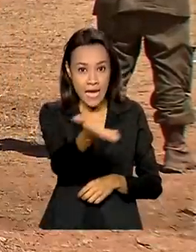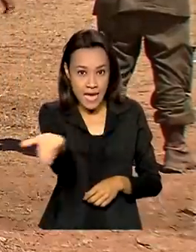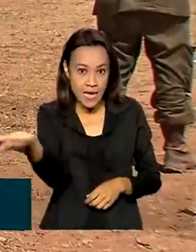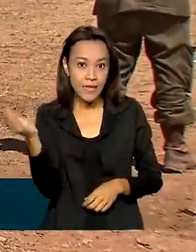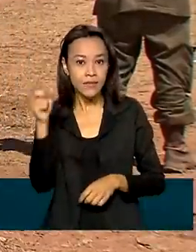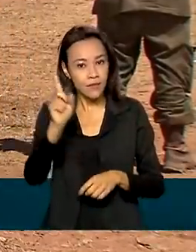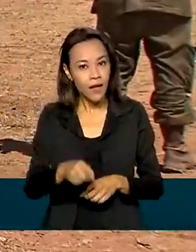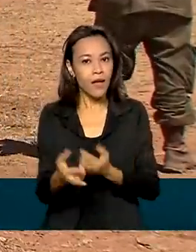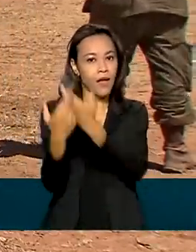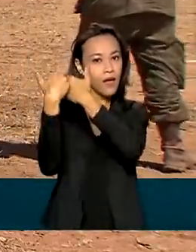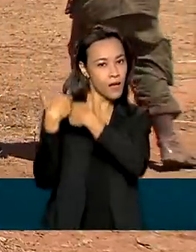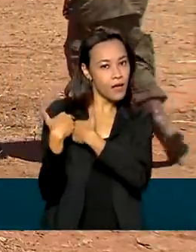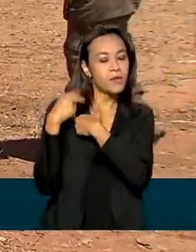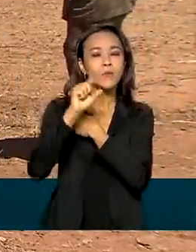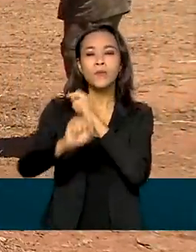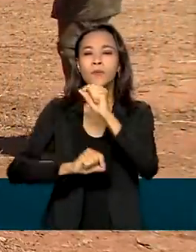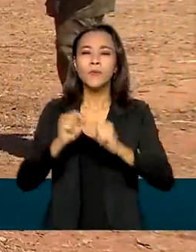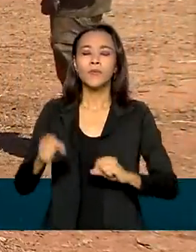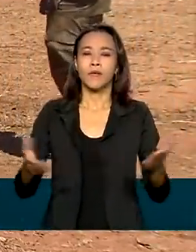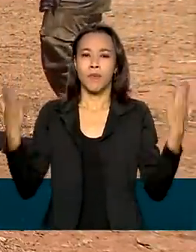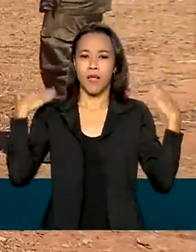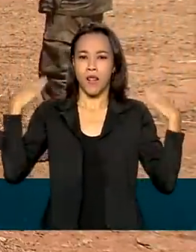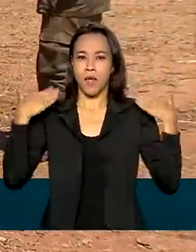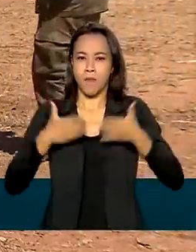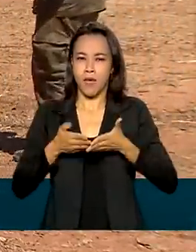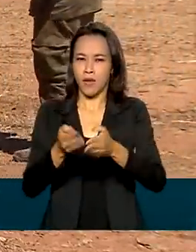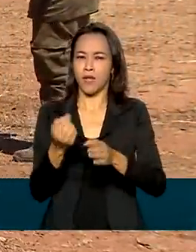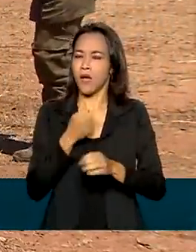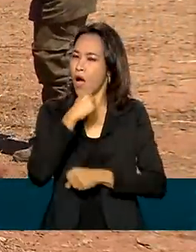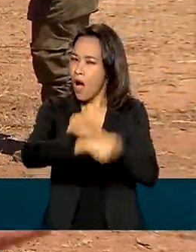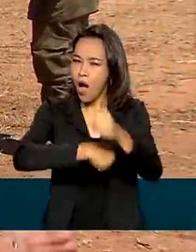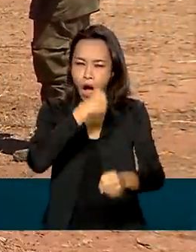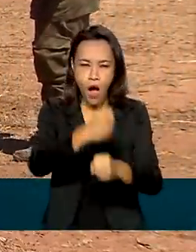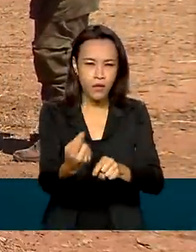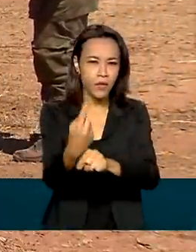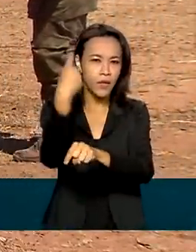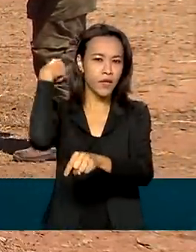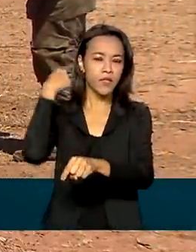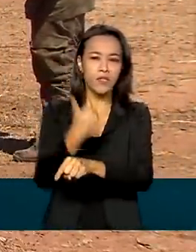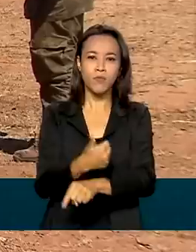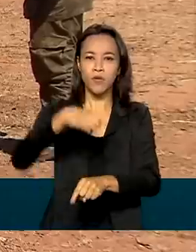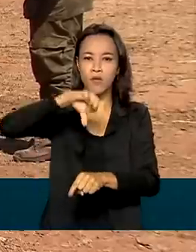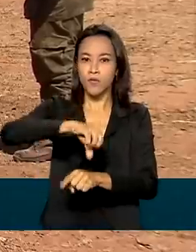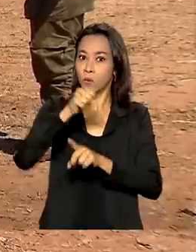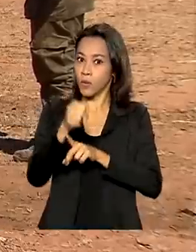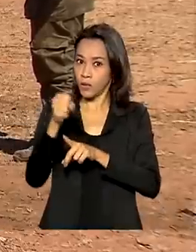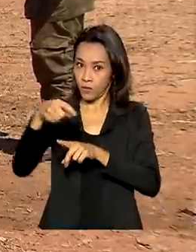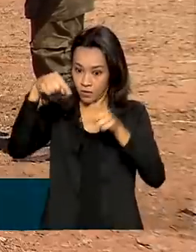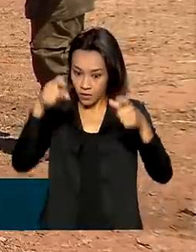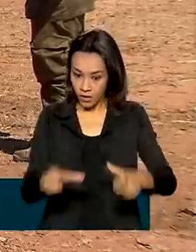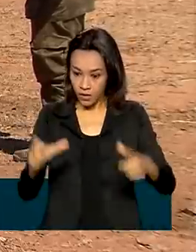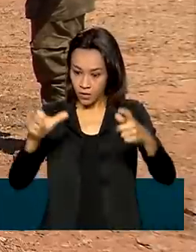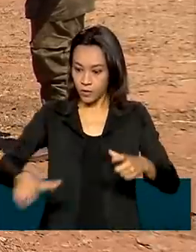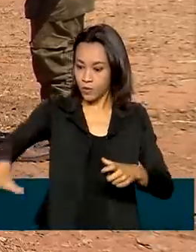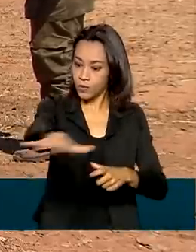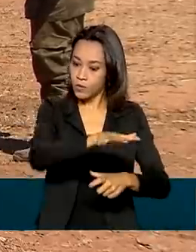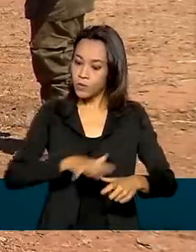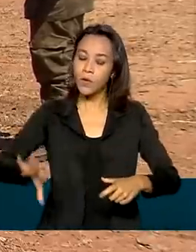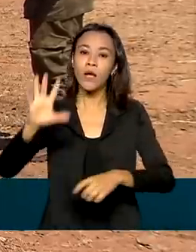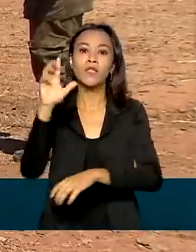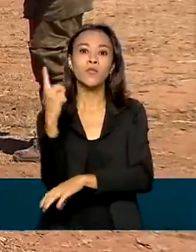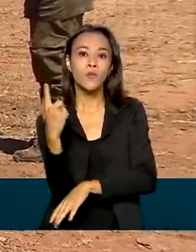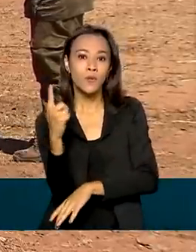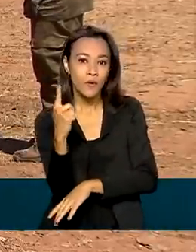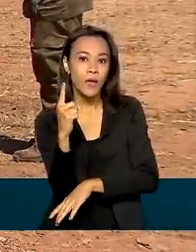feita pela Marinha do Brasil todos os anos, desde 1988, nessa região aqui de Formosa, em Goiás. O local foi escolhido exatamente